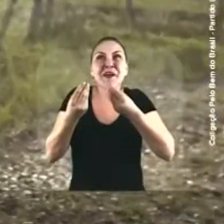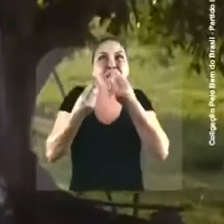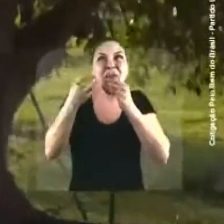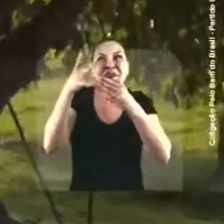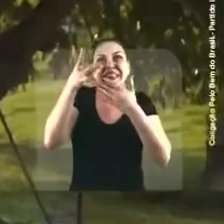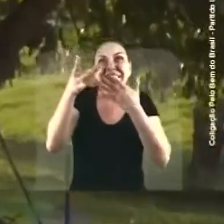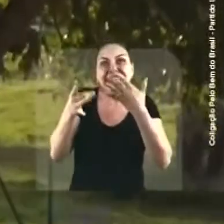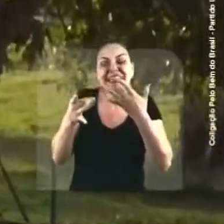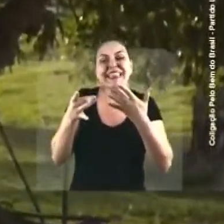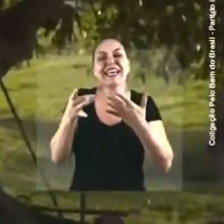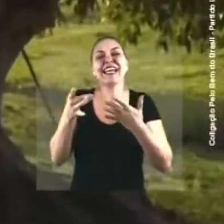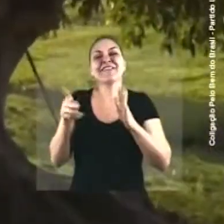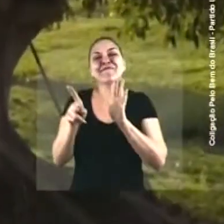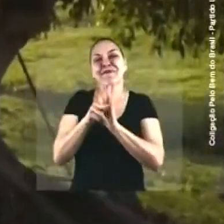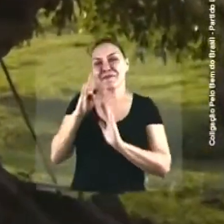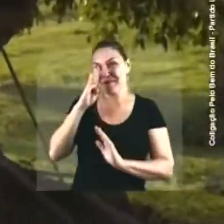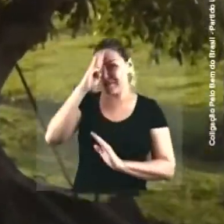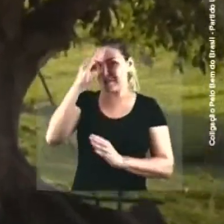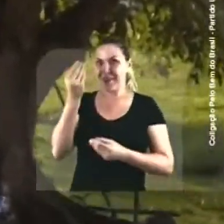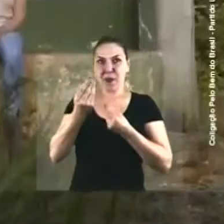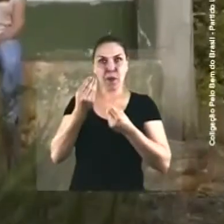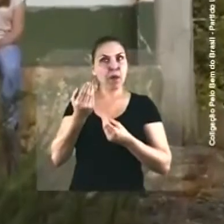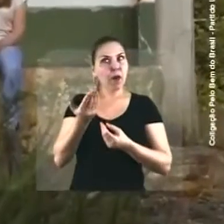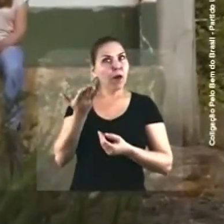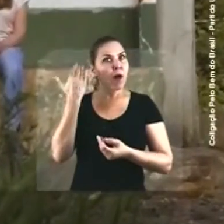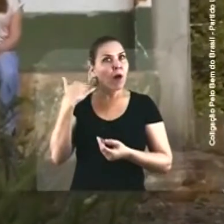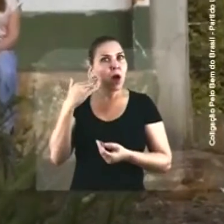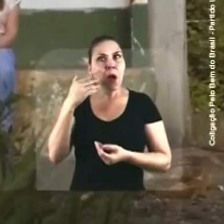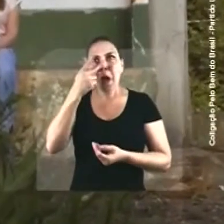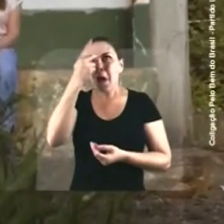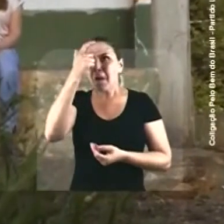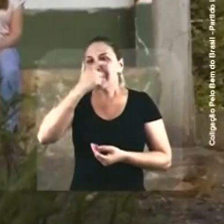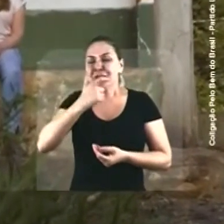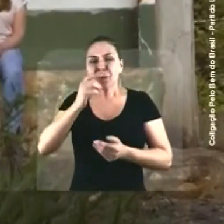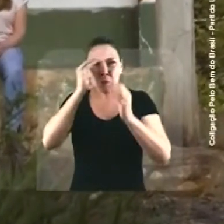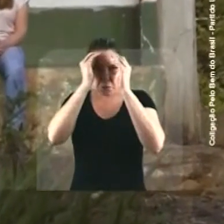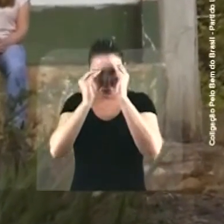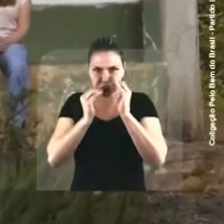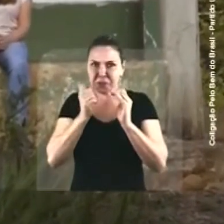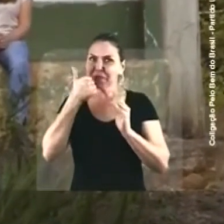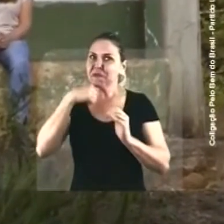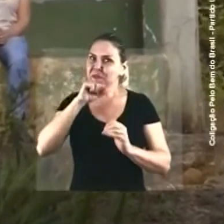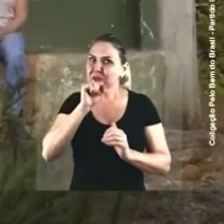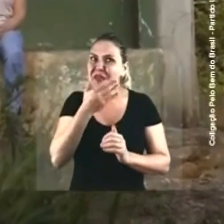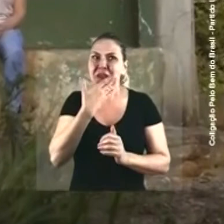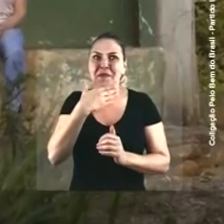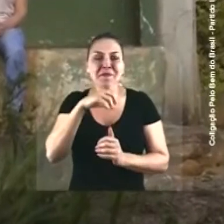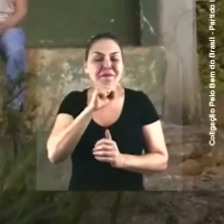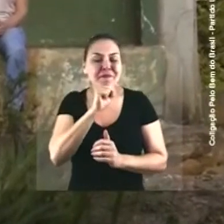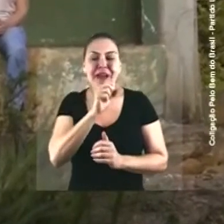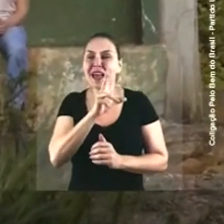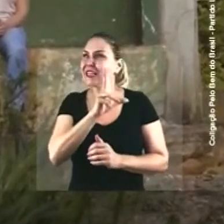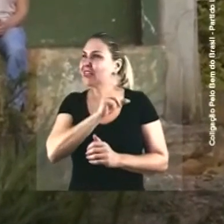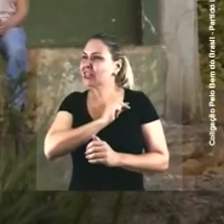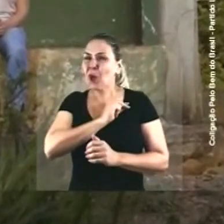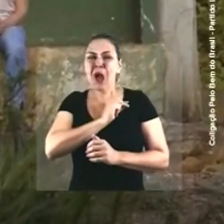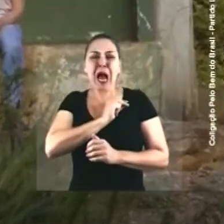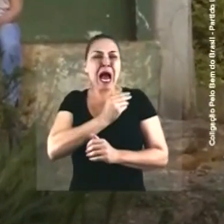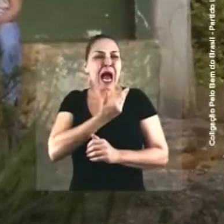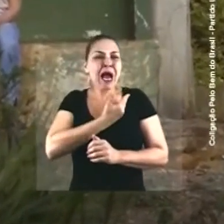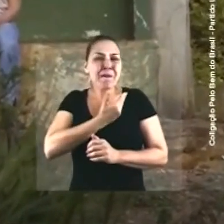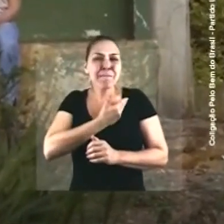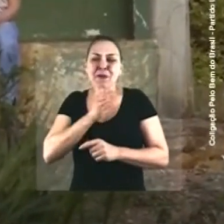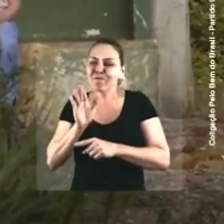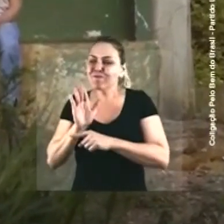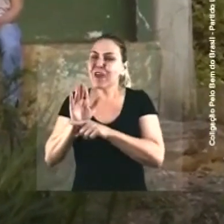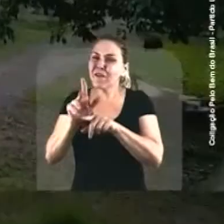É que ele era uma pessoa Obediente diante do pai, da mãe Muito colega com